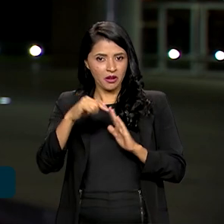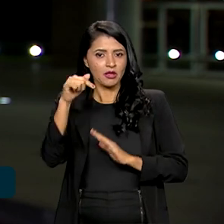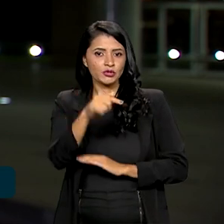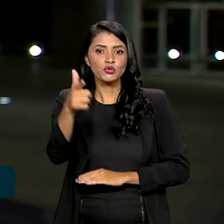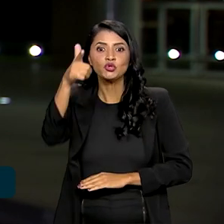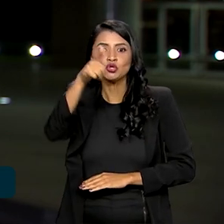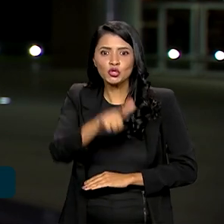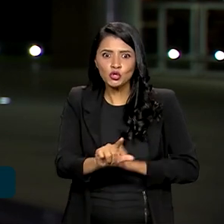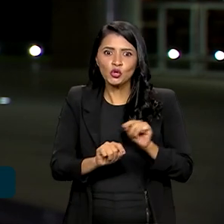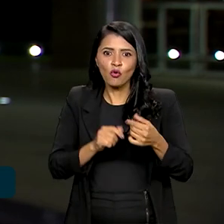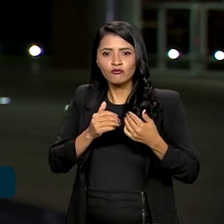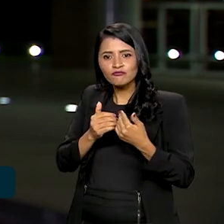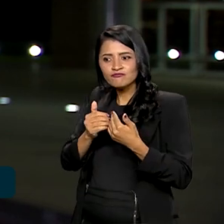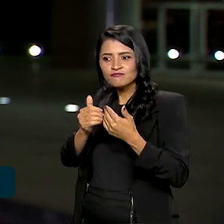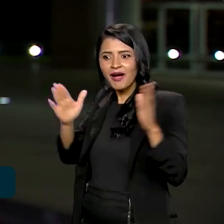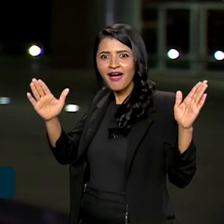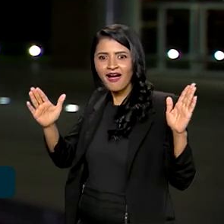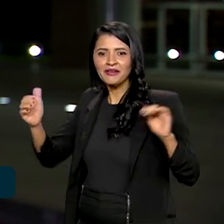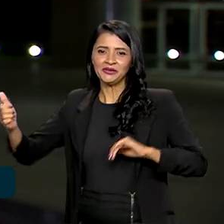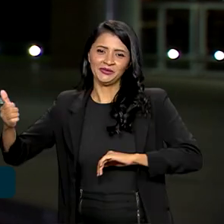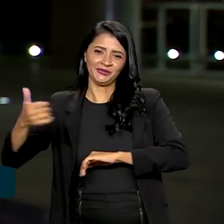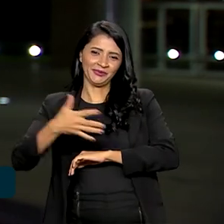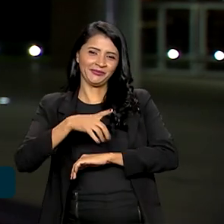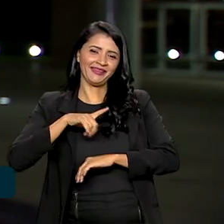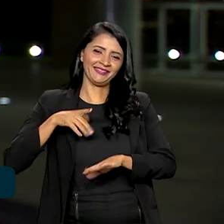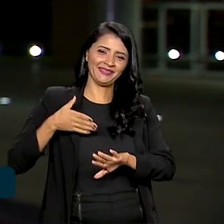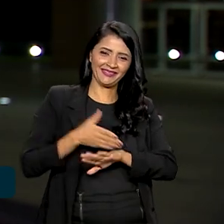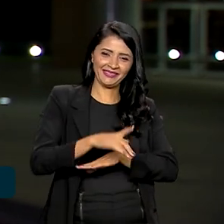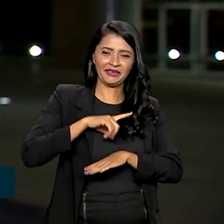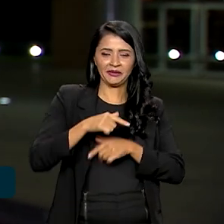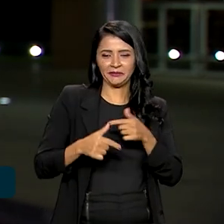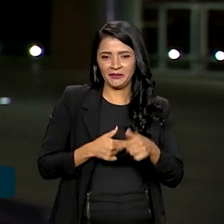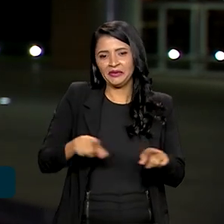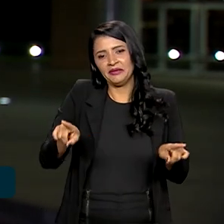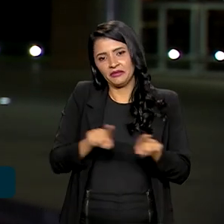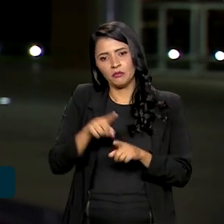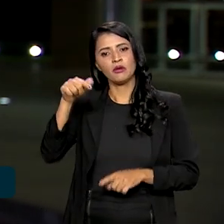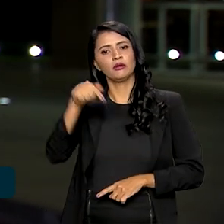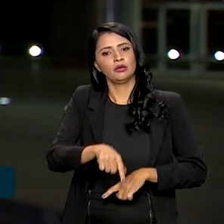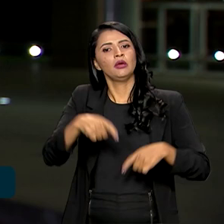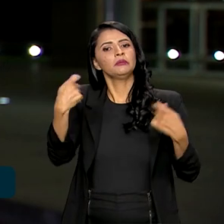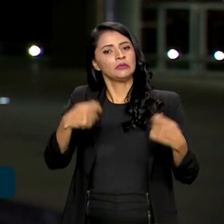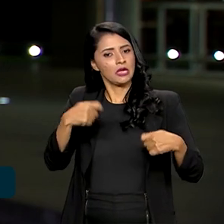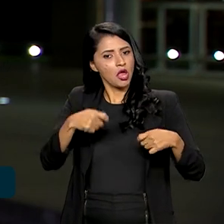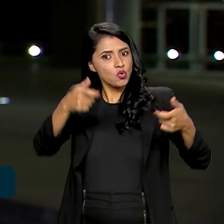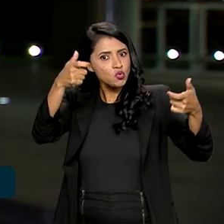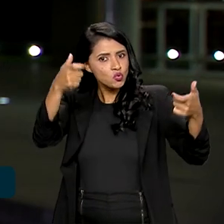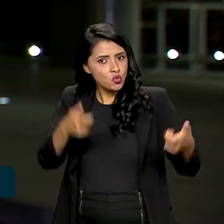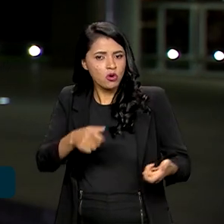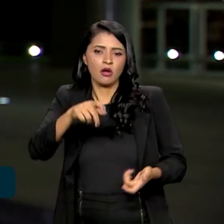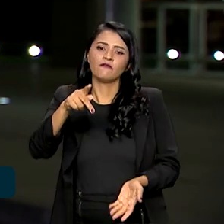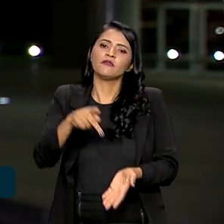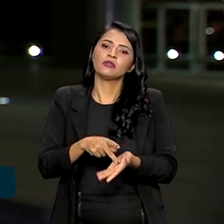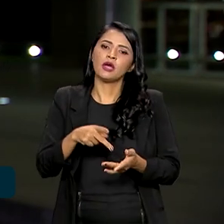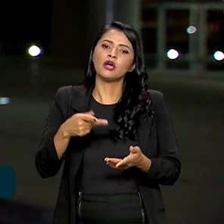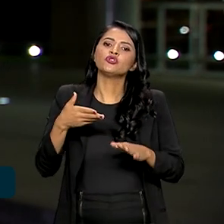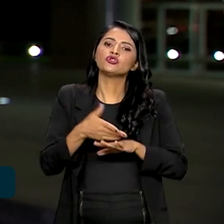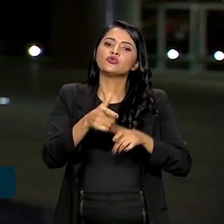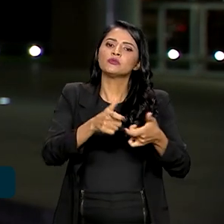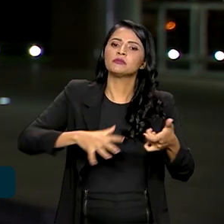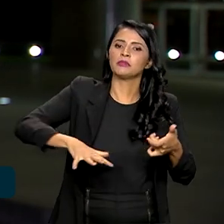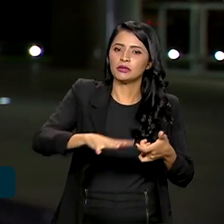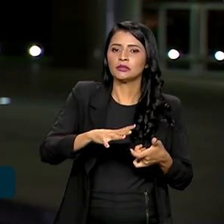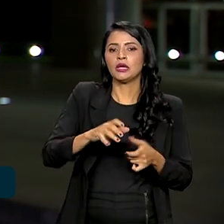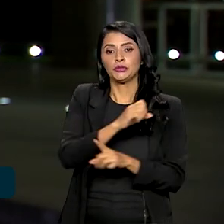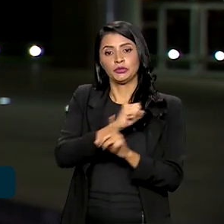novamente de portas abertas aí para esses trabalhadores e que aqui deve ser realmente um espaço